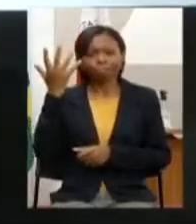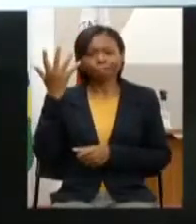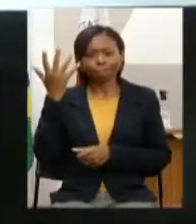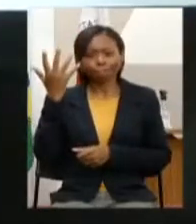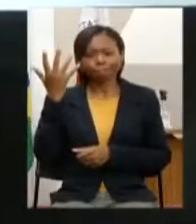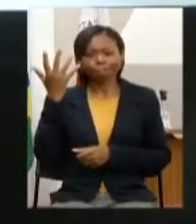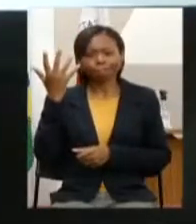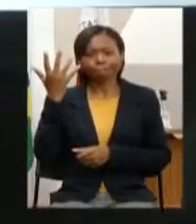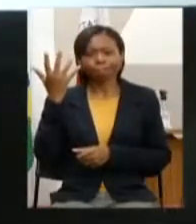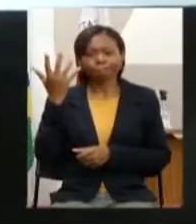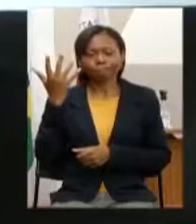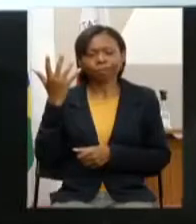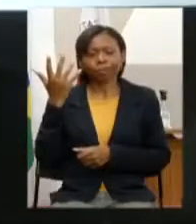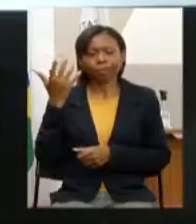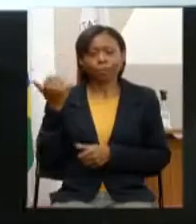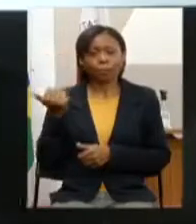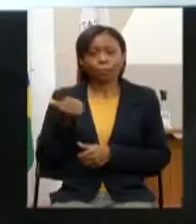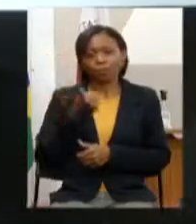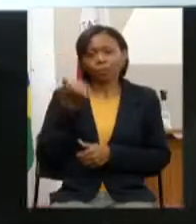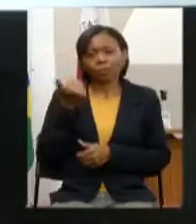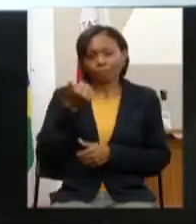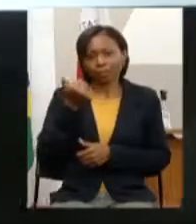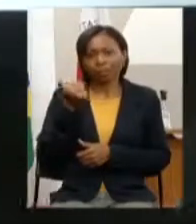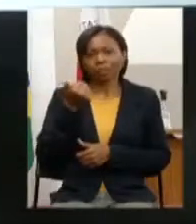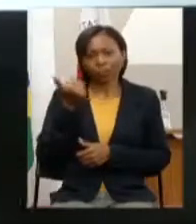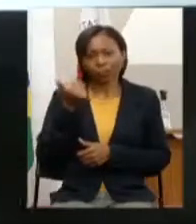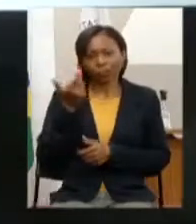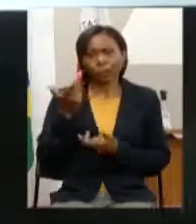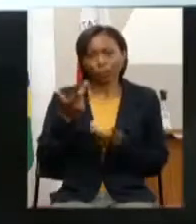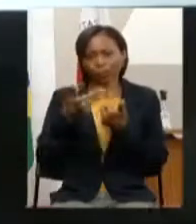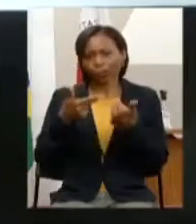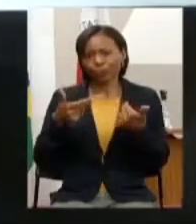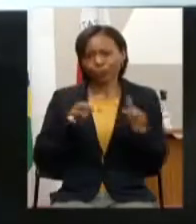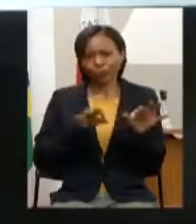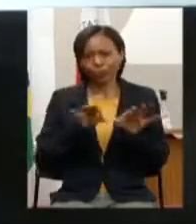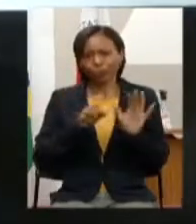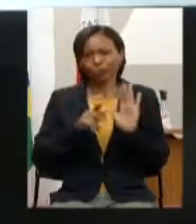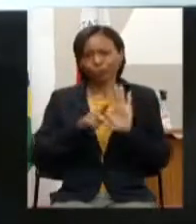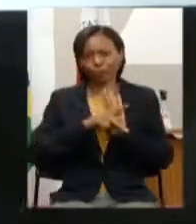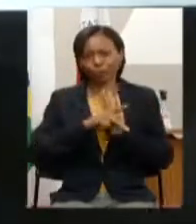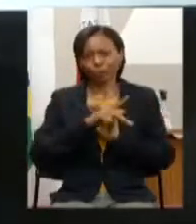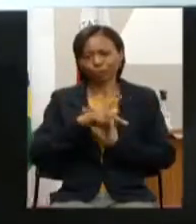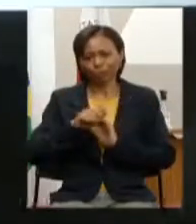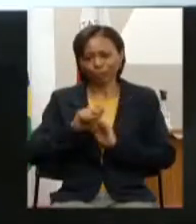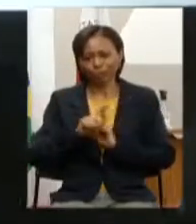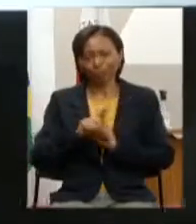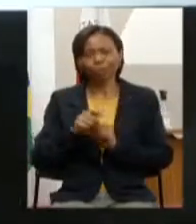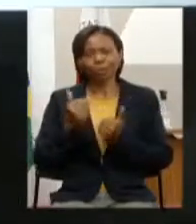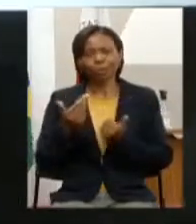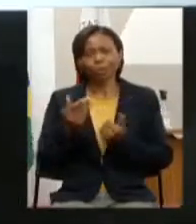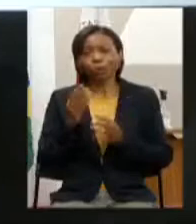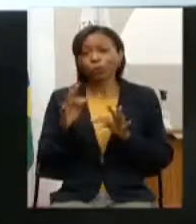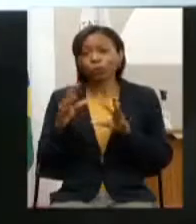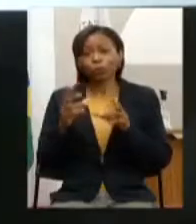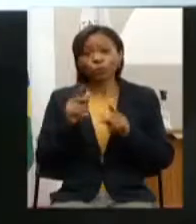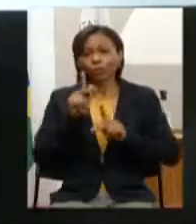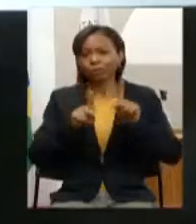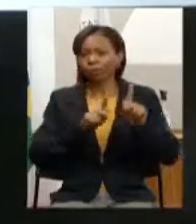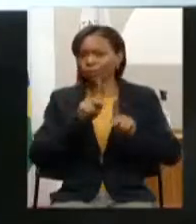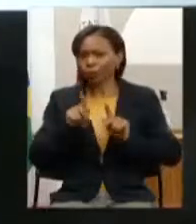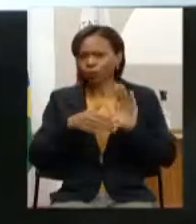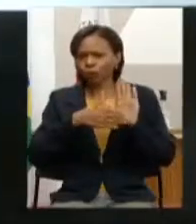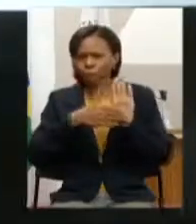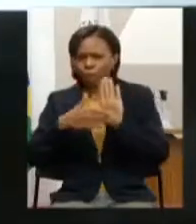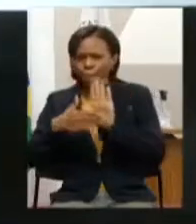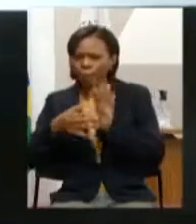da melhor maneira possível tudo isso que foi incorporado ao plano então agradecer a todos os presentes pelas propostas